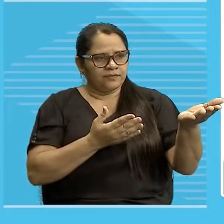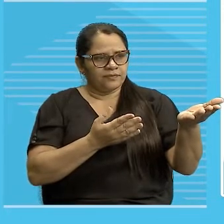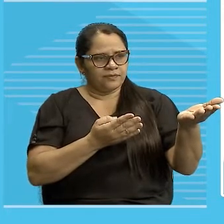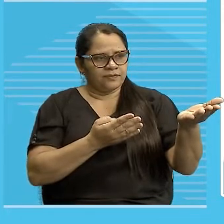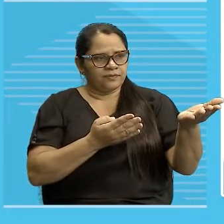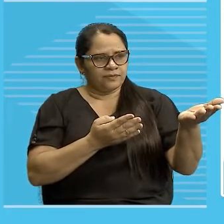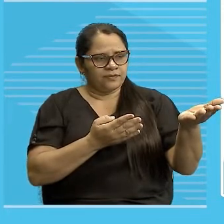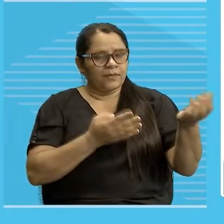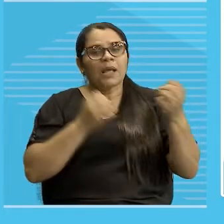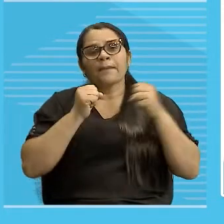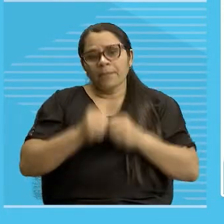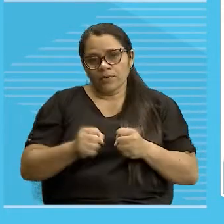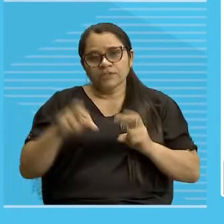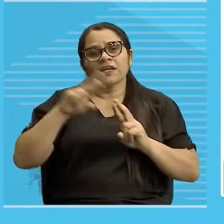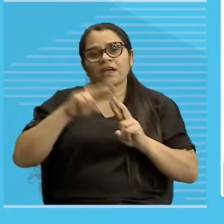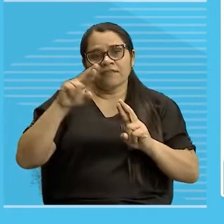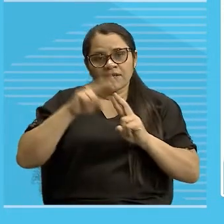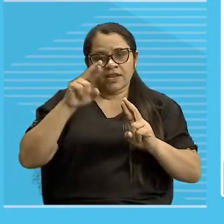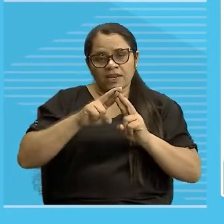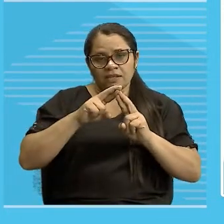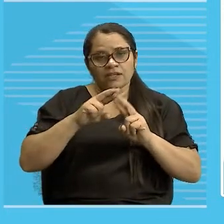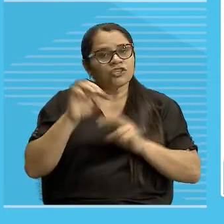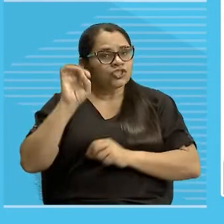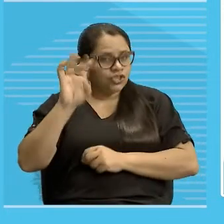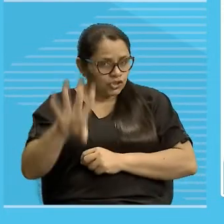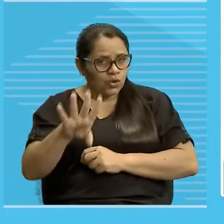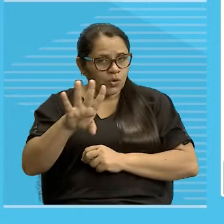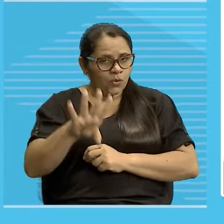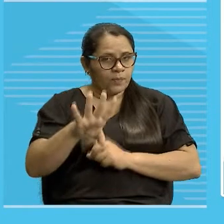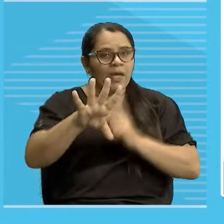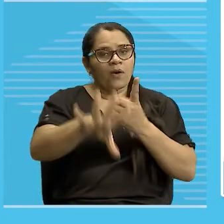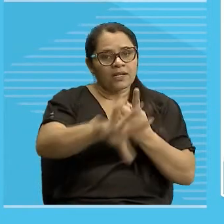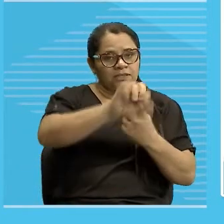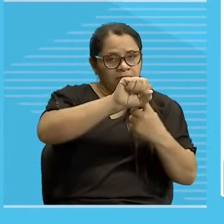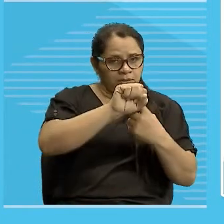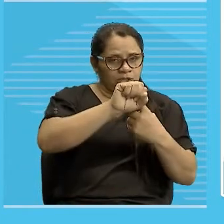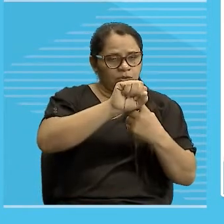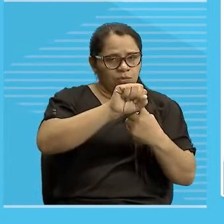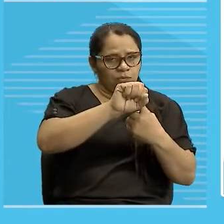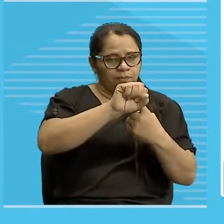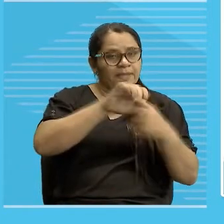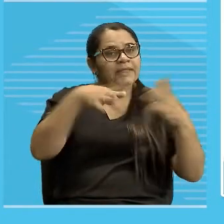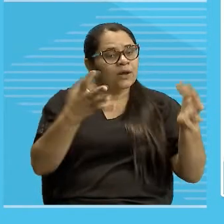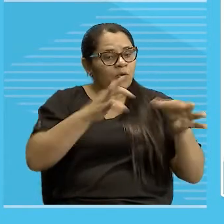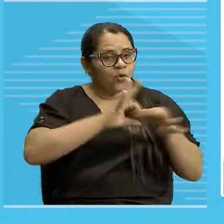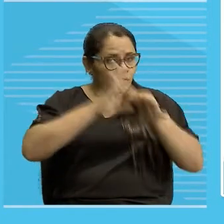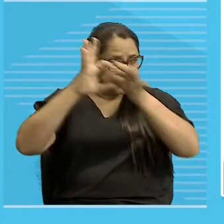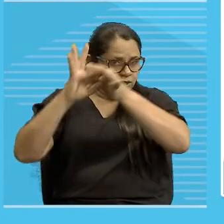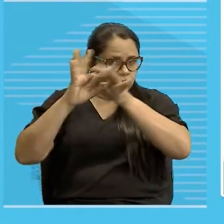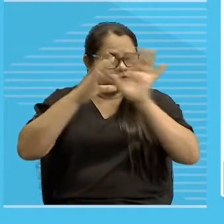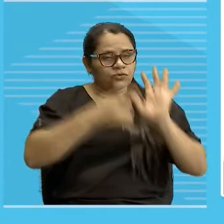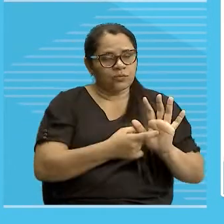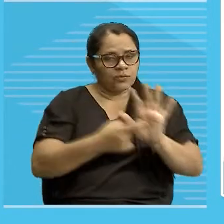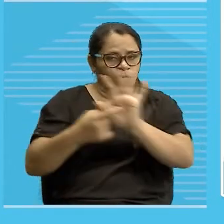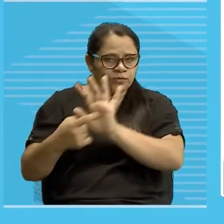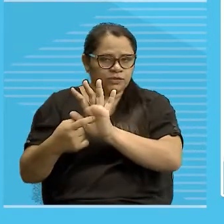Pode também fazer referência só ao receptor e o contexto vai dizer. Então,